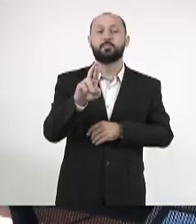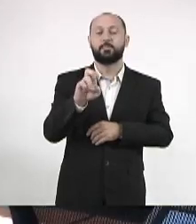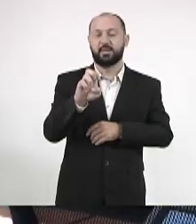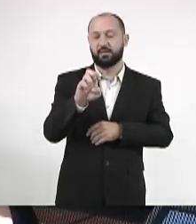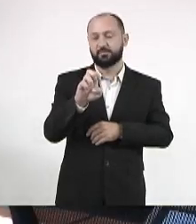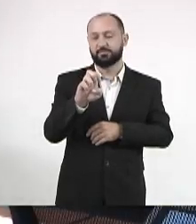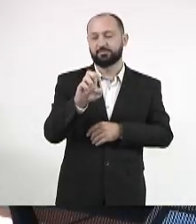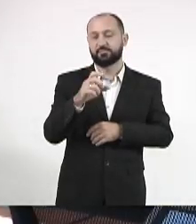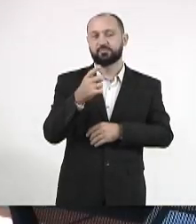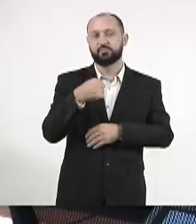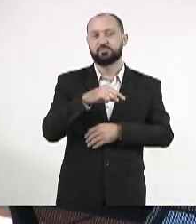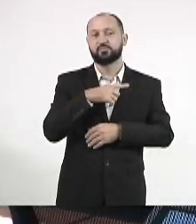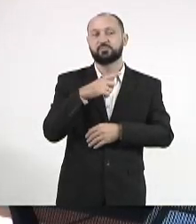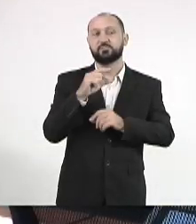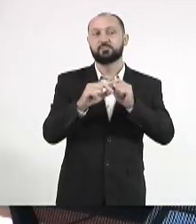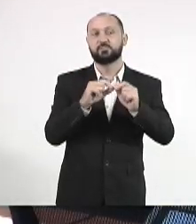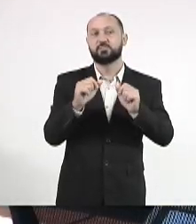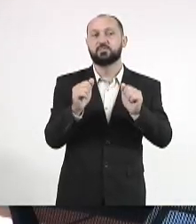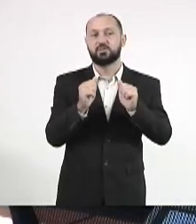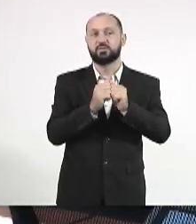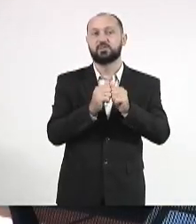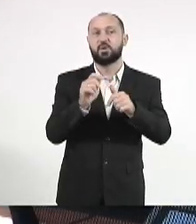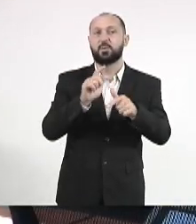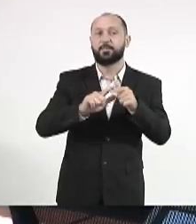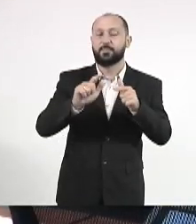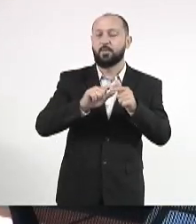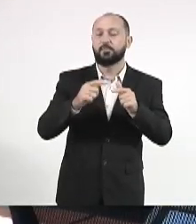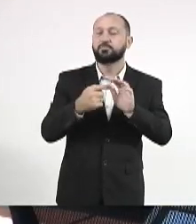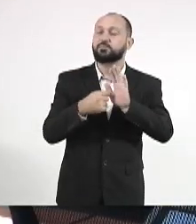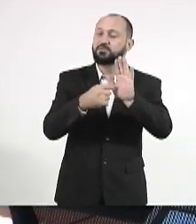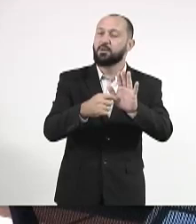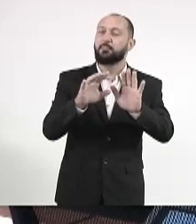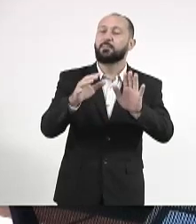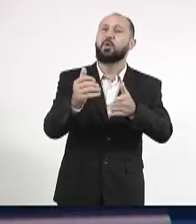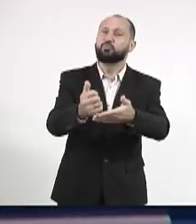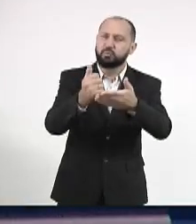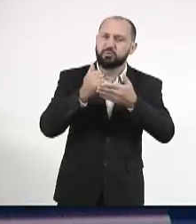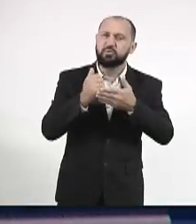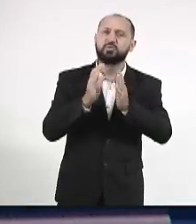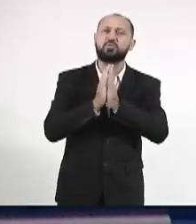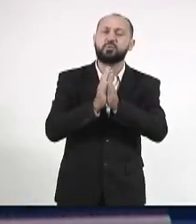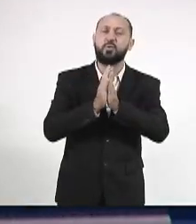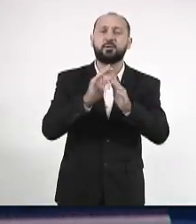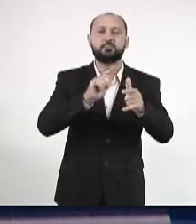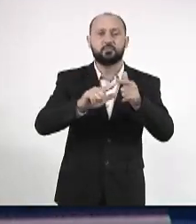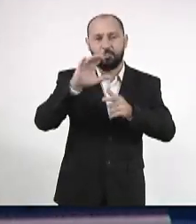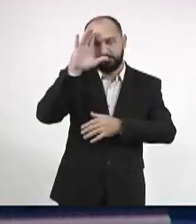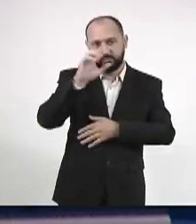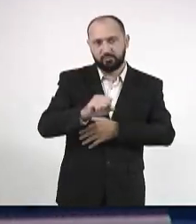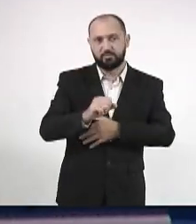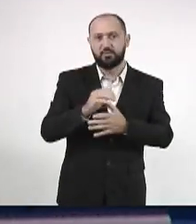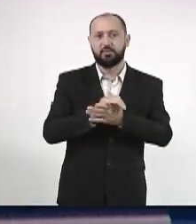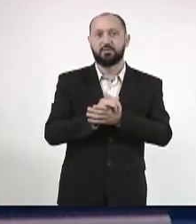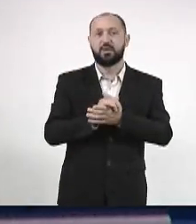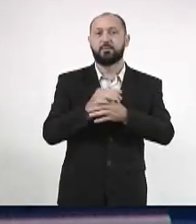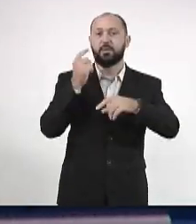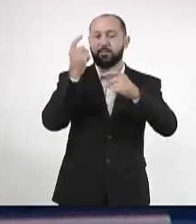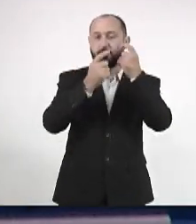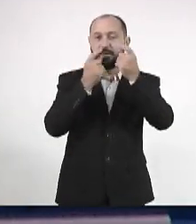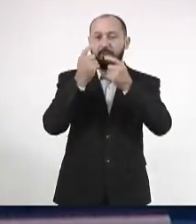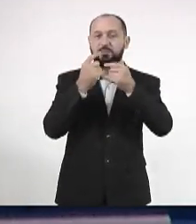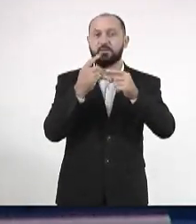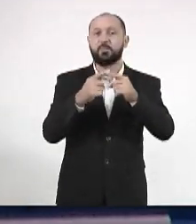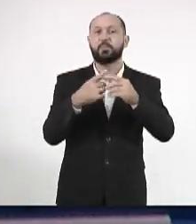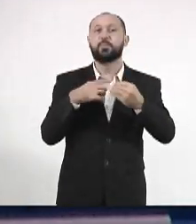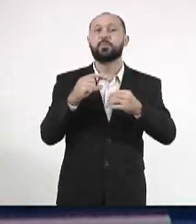E nós levamos esse problema para o governo para que ele nos ajude a resolver a situação. Essa preocupação grande,